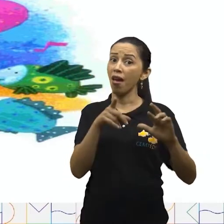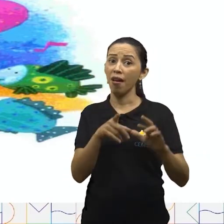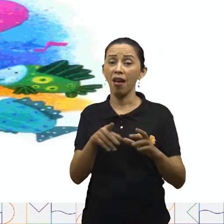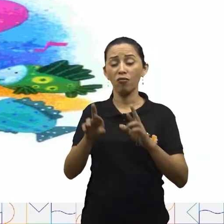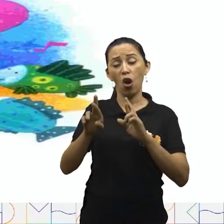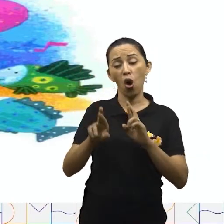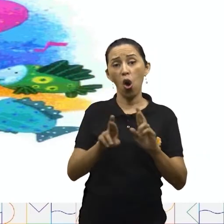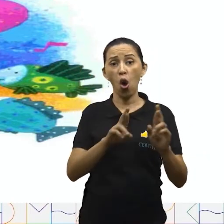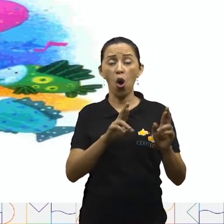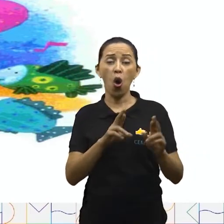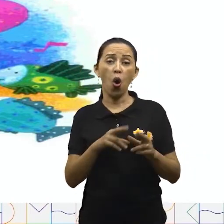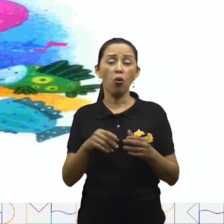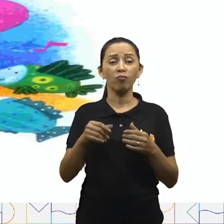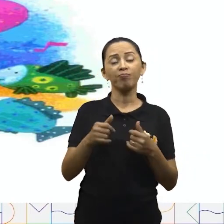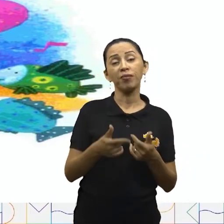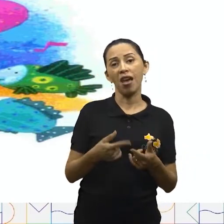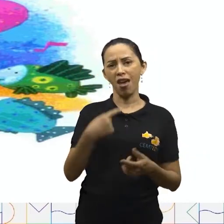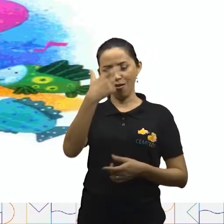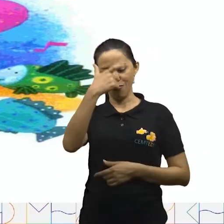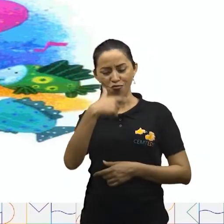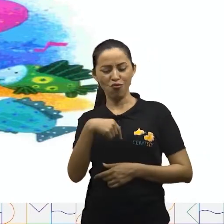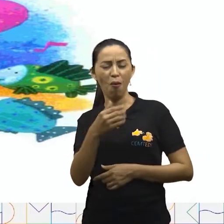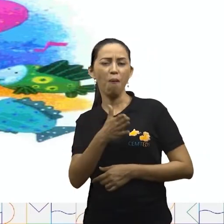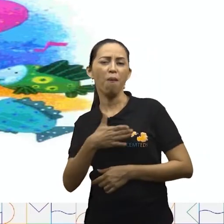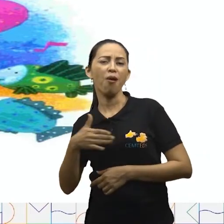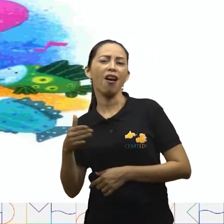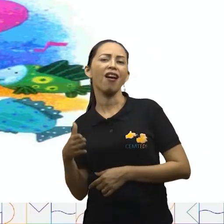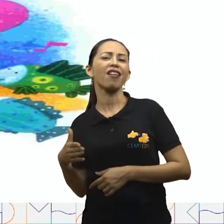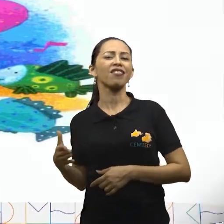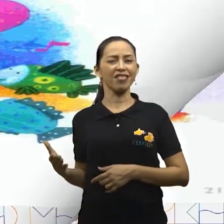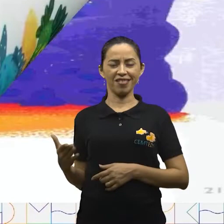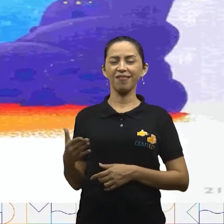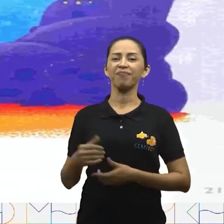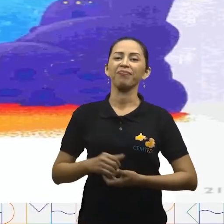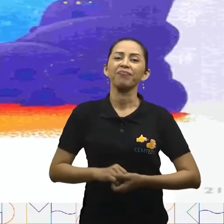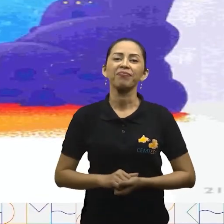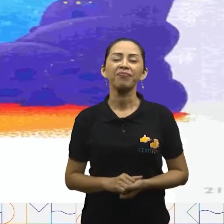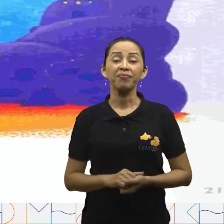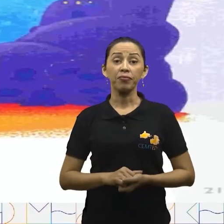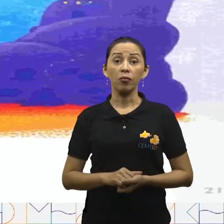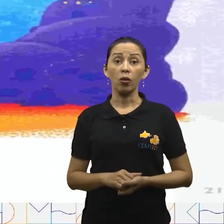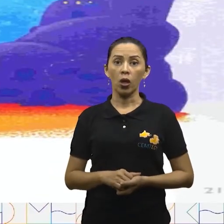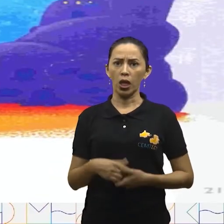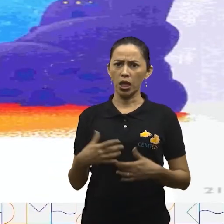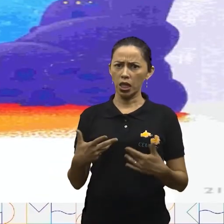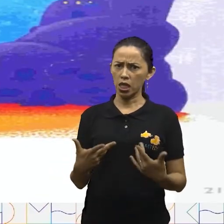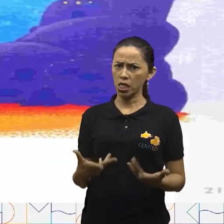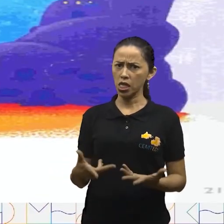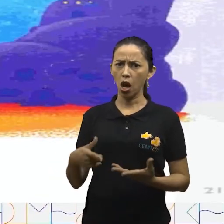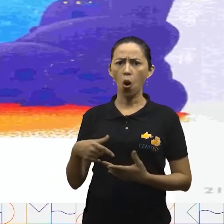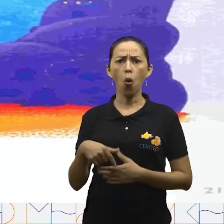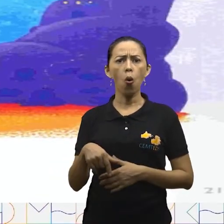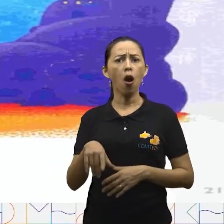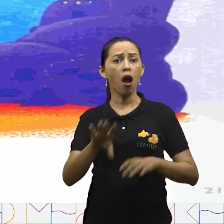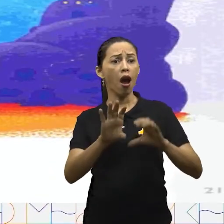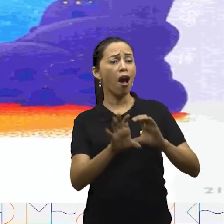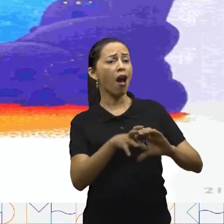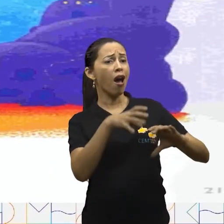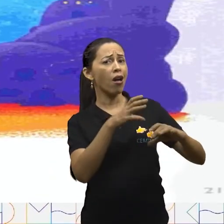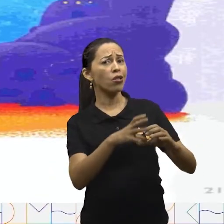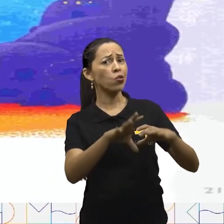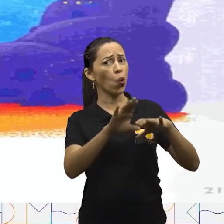pé. Caranguejo soa peixe na enchente da maré. Ouvindo aquela cantoria,